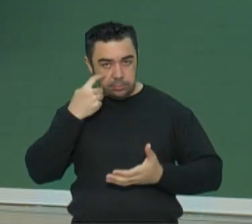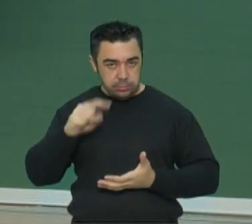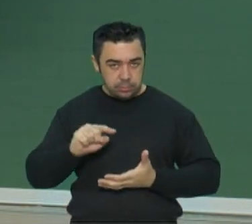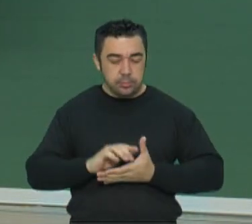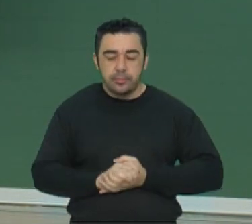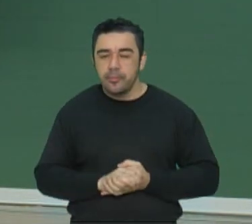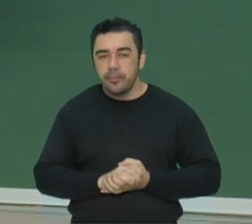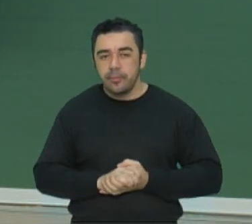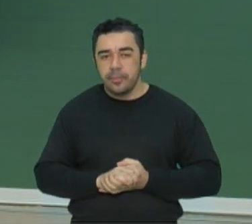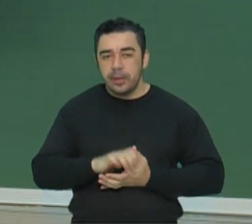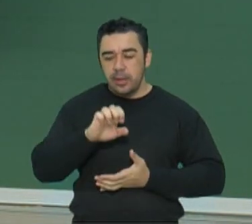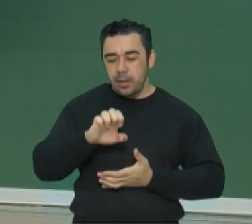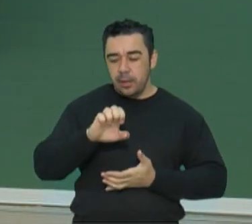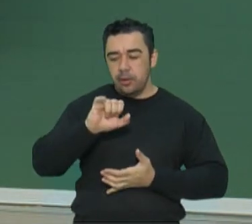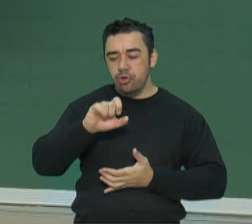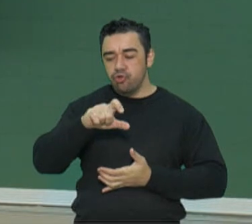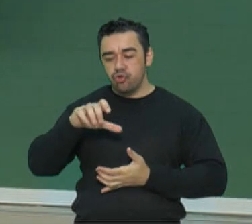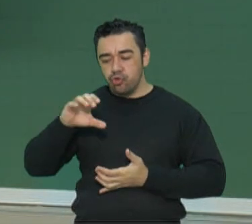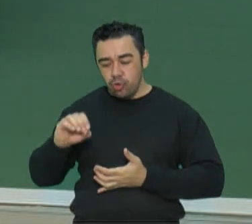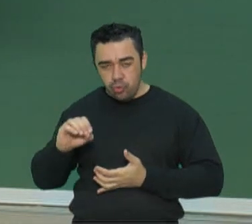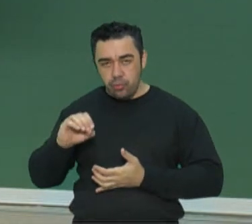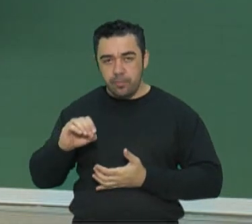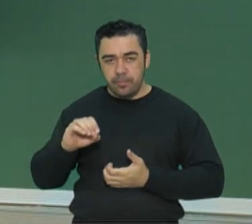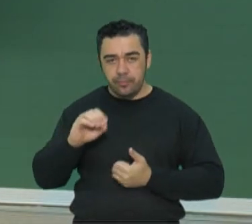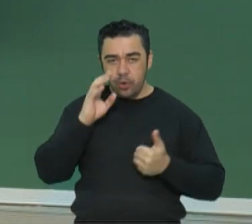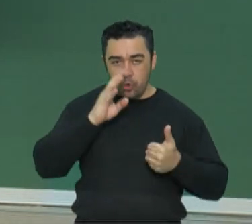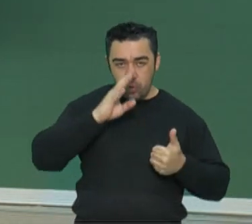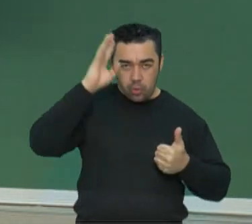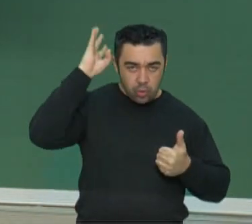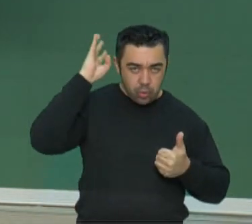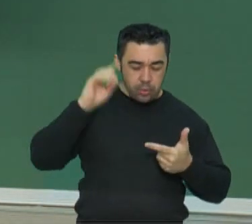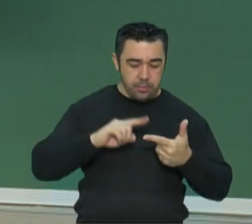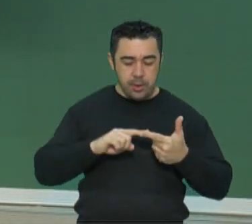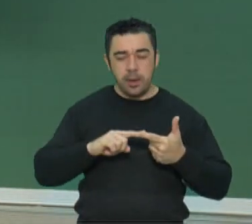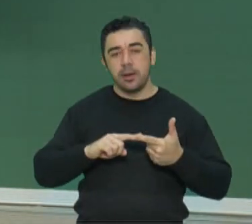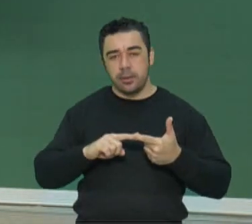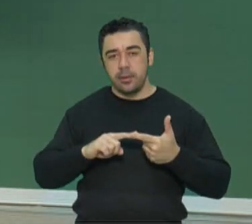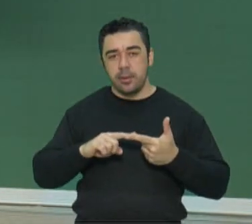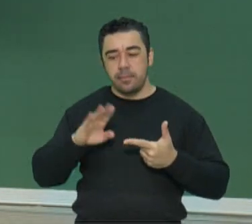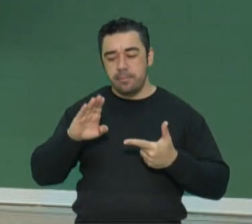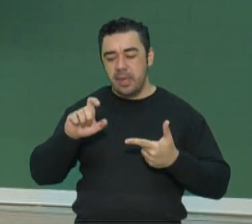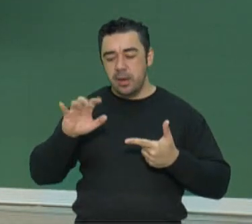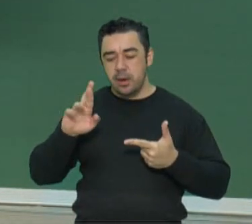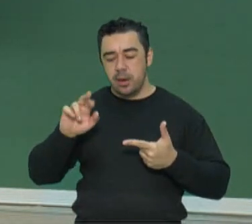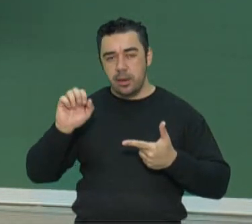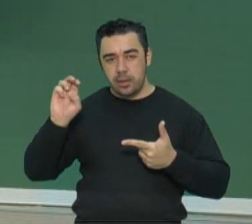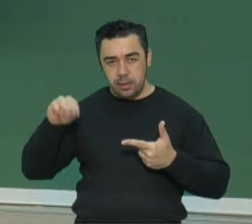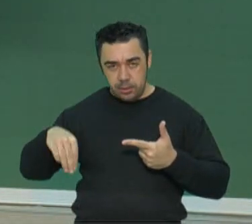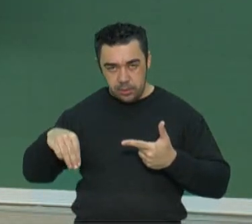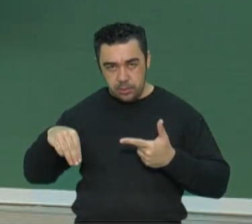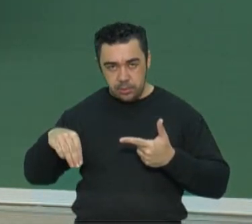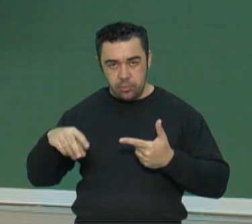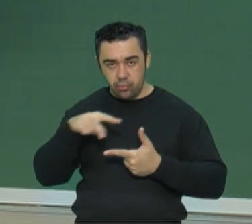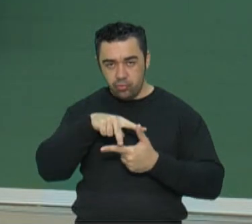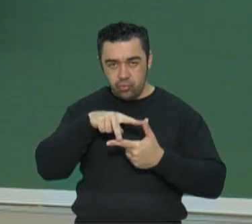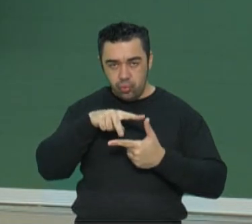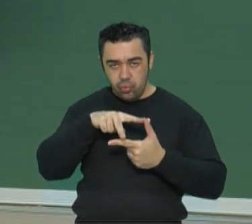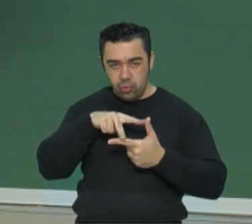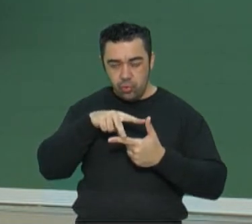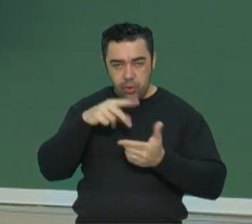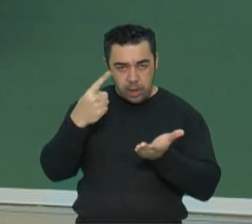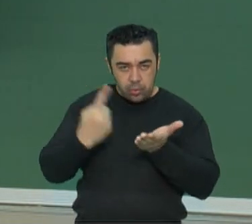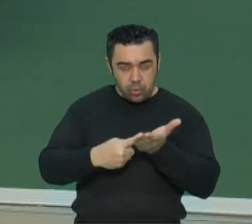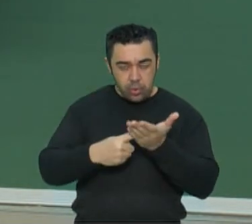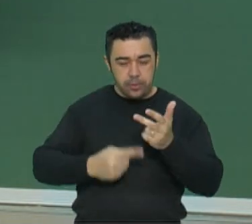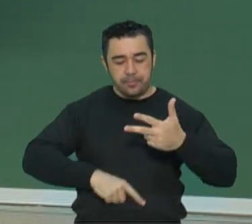Eixo Roma-Berlim, foi criado ali em outubro de 1936, um acordo entre Itália e Alemanha. Logo